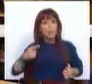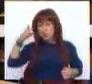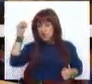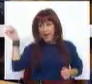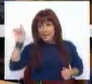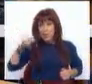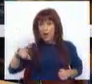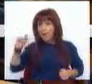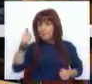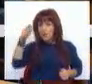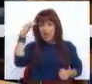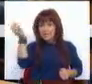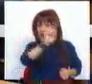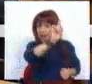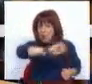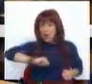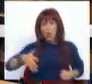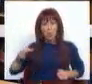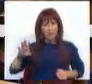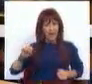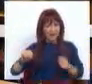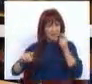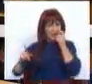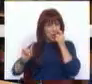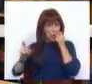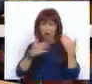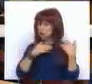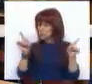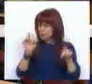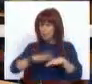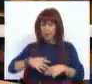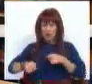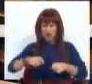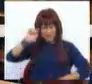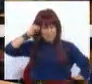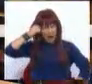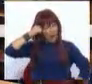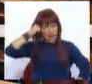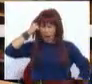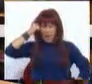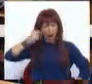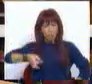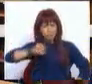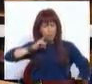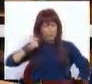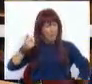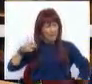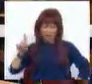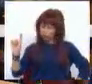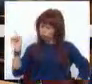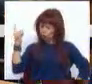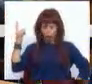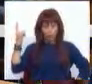se esqueçam, é bom que ninguém se esqueça, que o Partido Socialista não é responsável pela gestão danosa e ilegal do BPN.